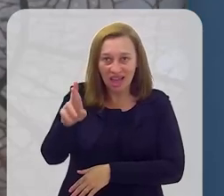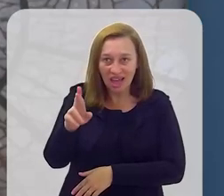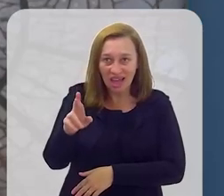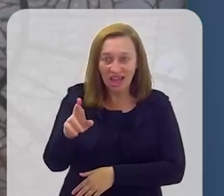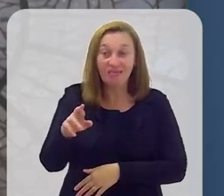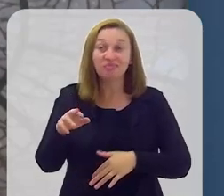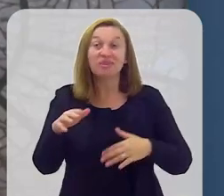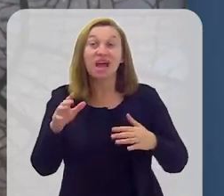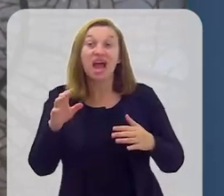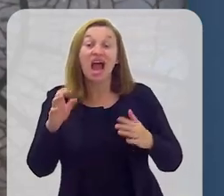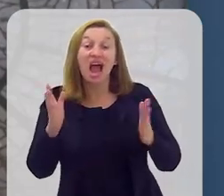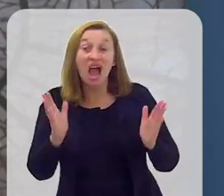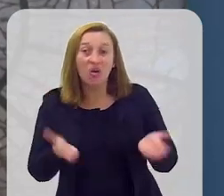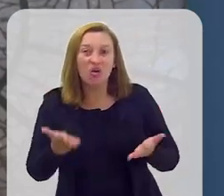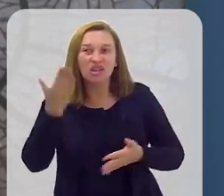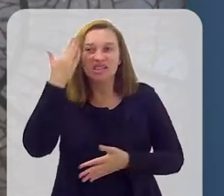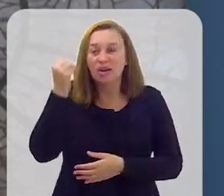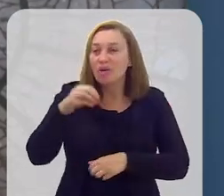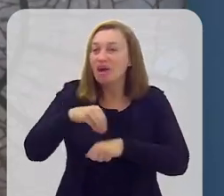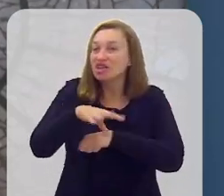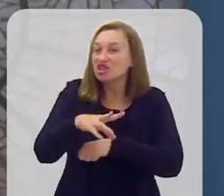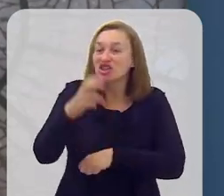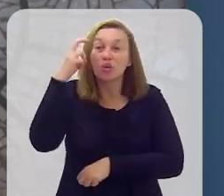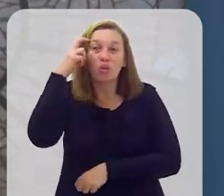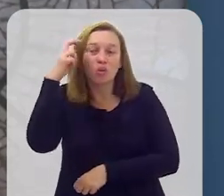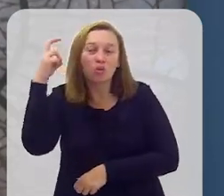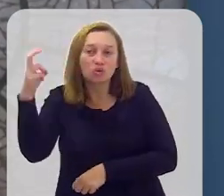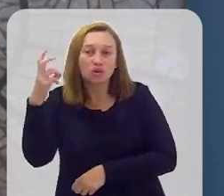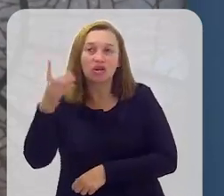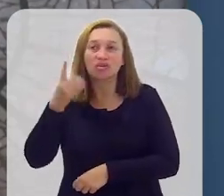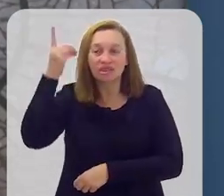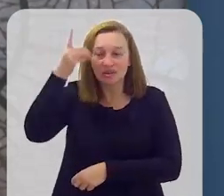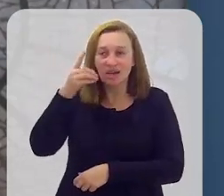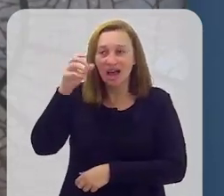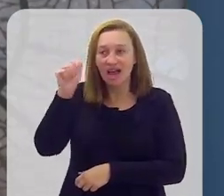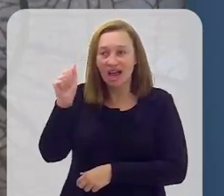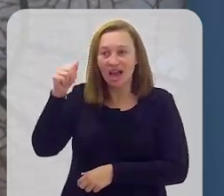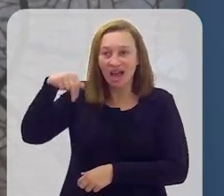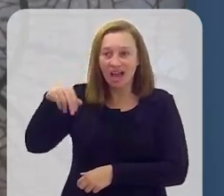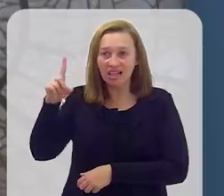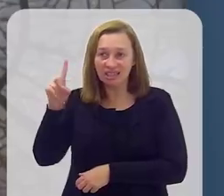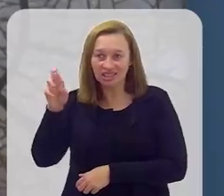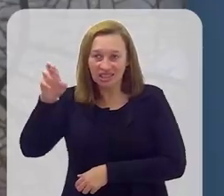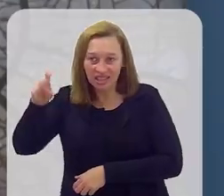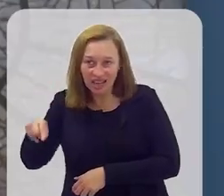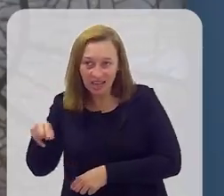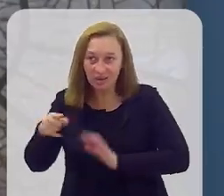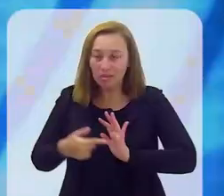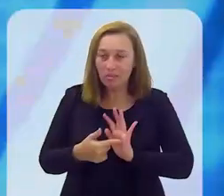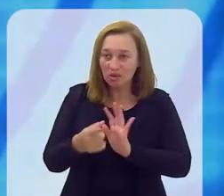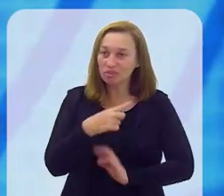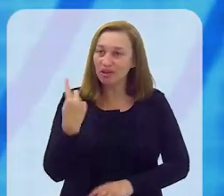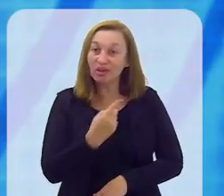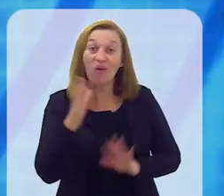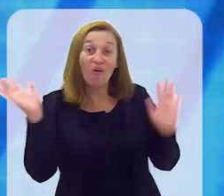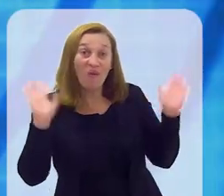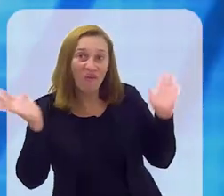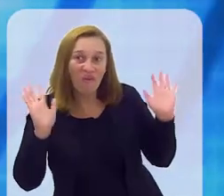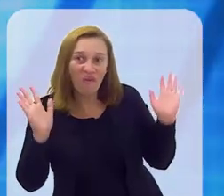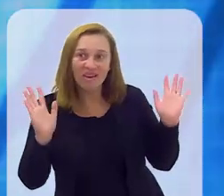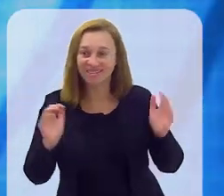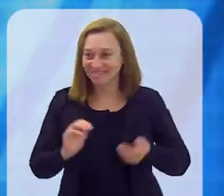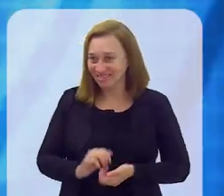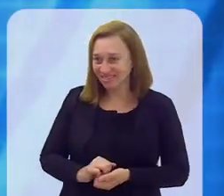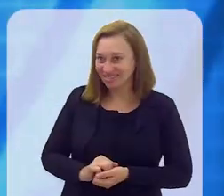Elerge. Vamos agora saber qual é a dica cultural que o deputado André Correia traz para nós. Olá, pessoal.